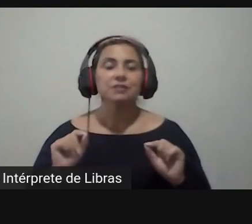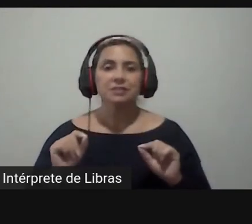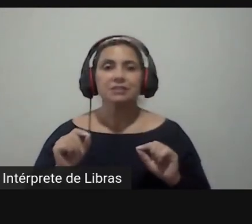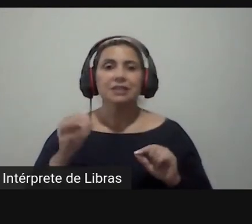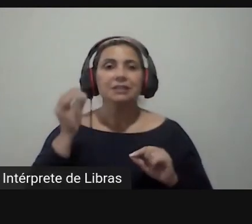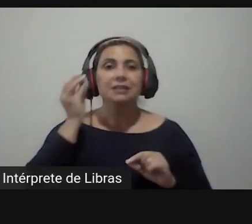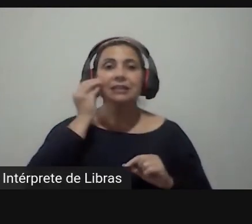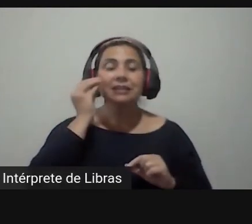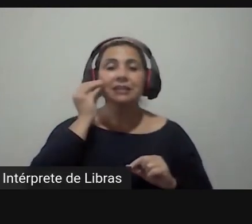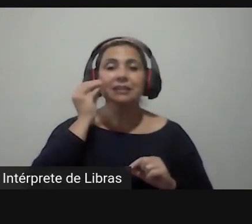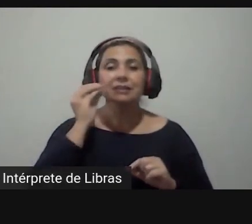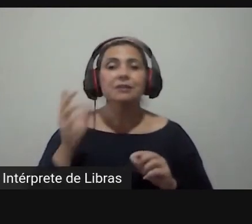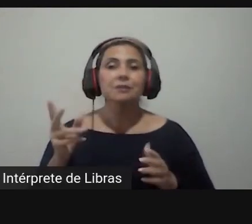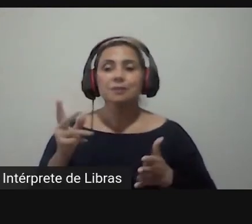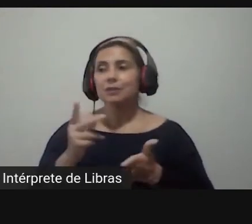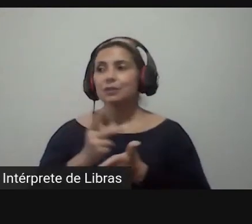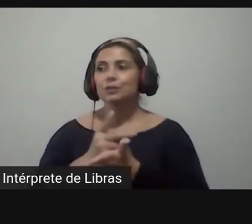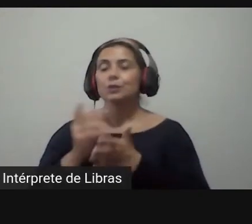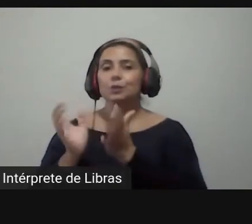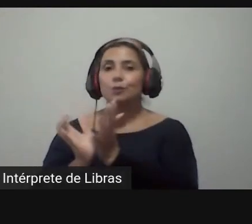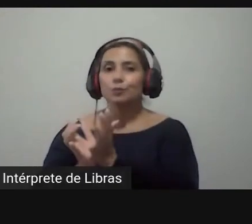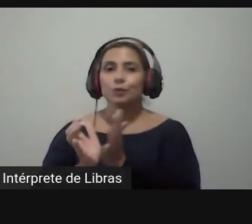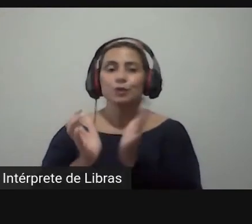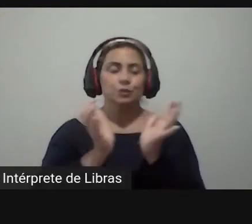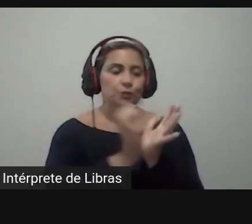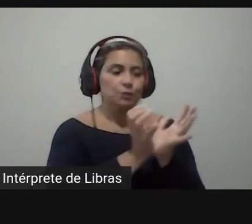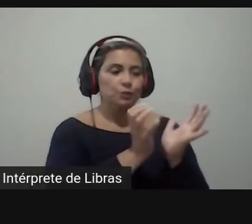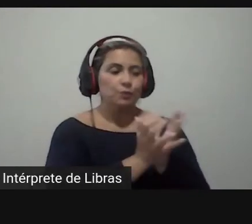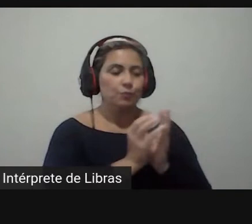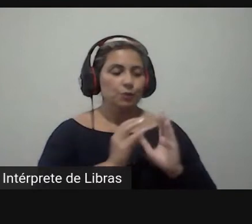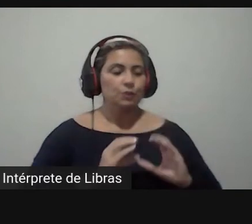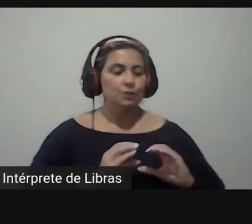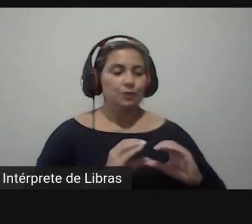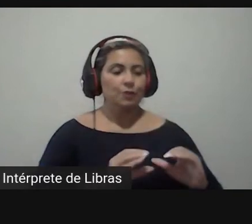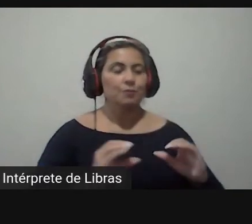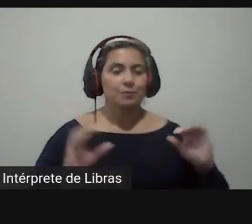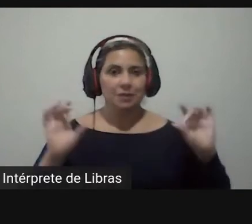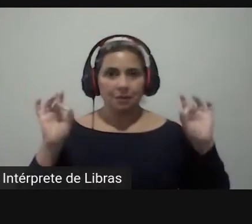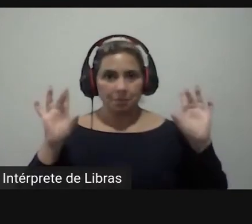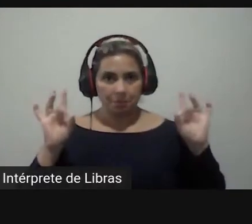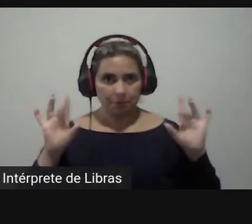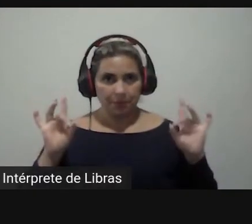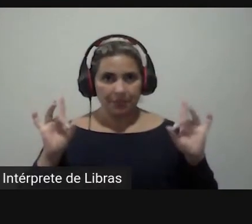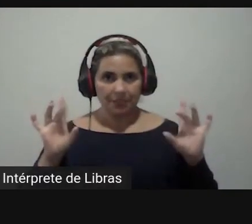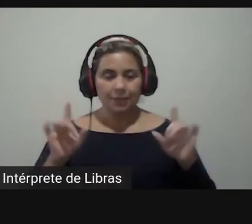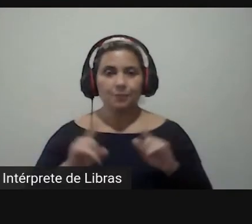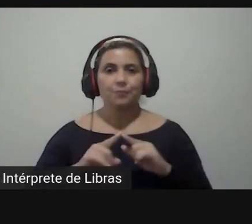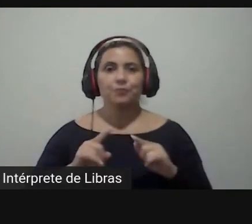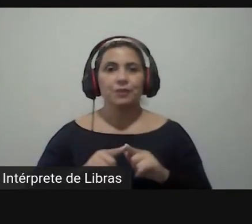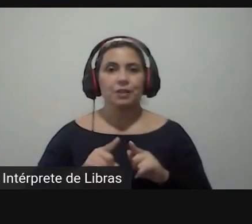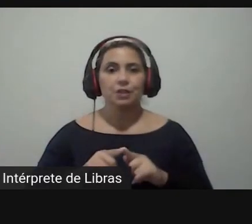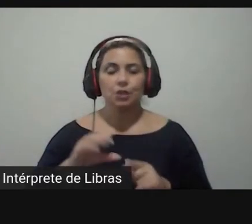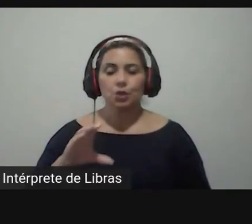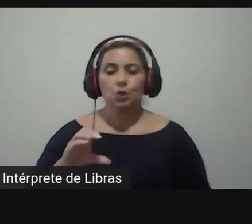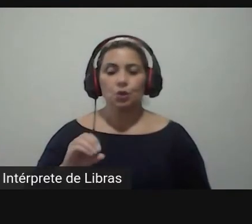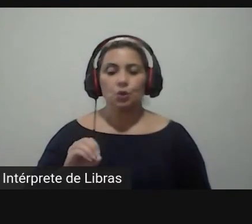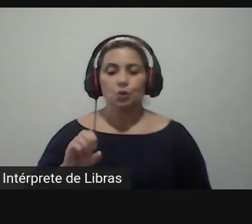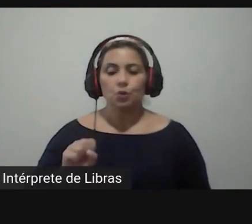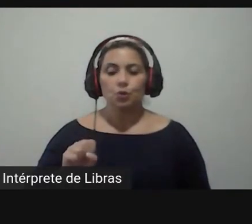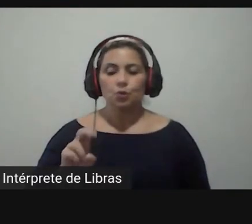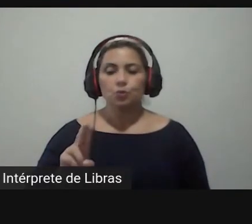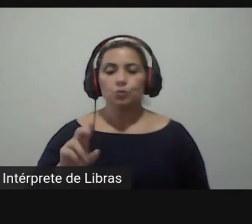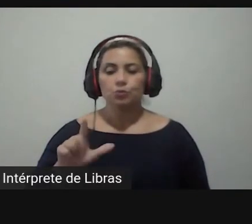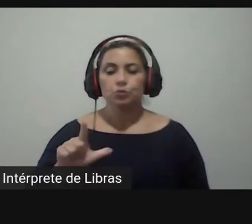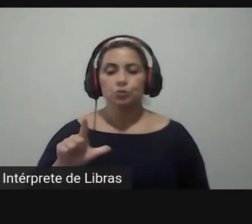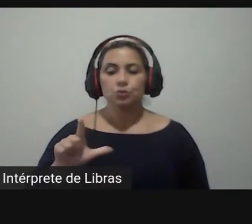acontece nos grupos de pressão eu trabalho nas comissões especiais eu sou consultor legislativo então eu trabalho nas comissões especiais e o que